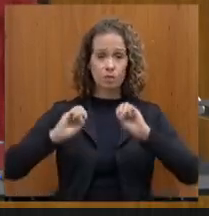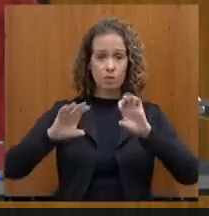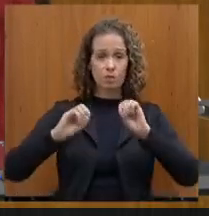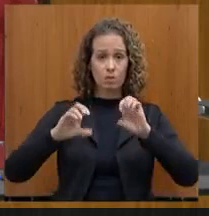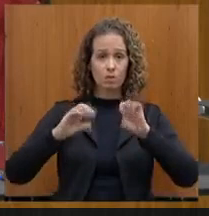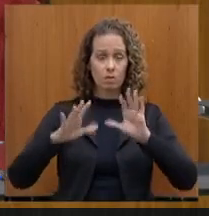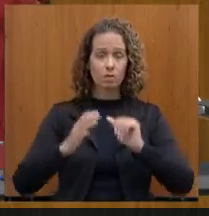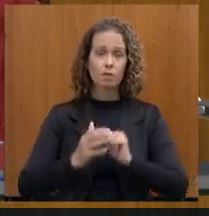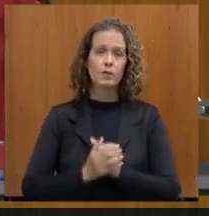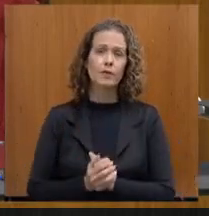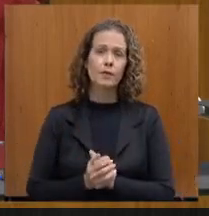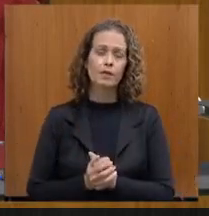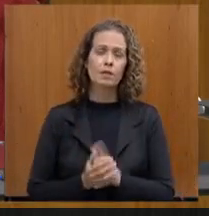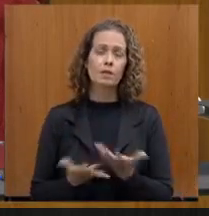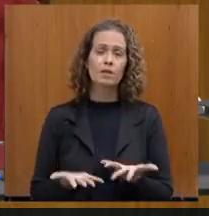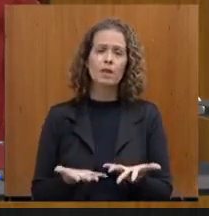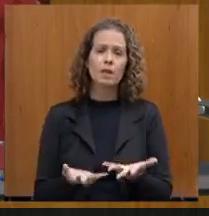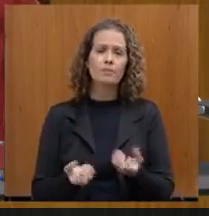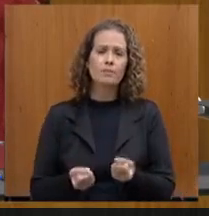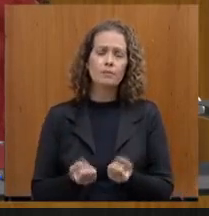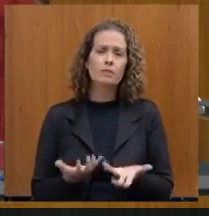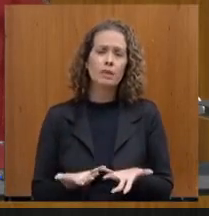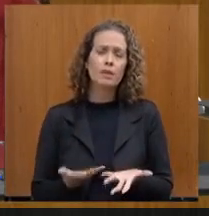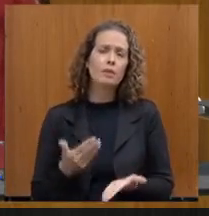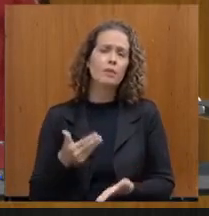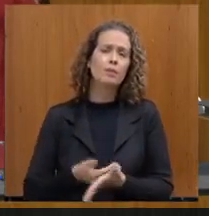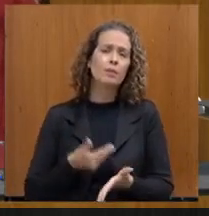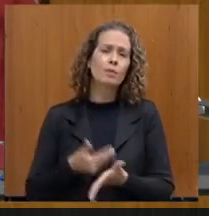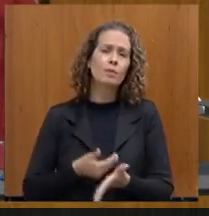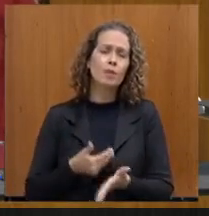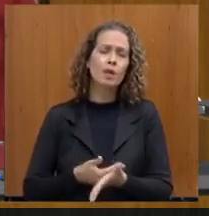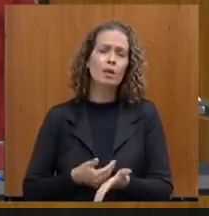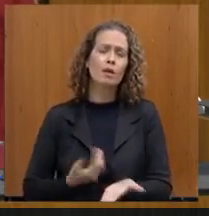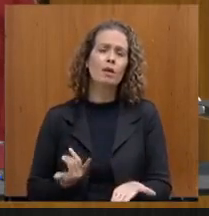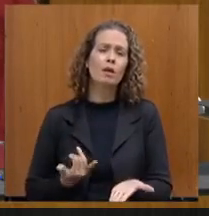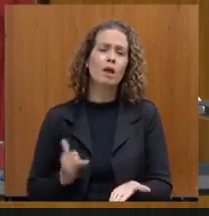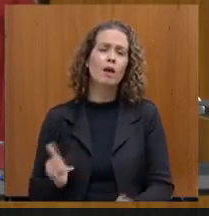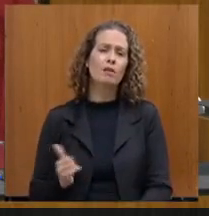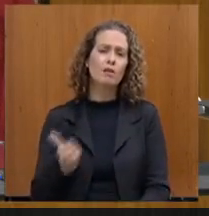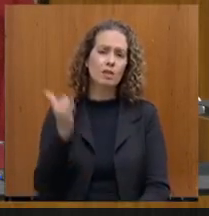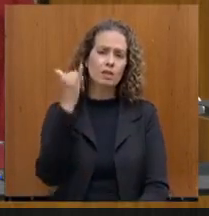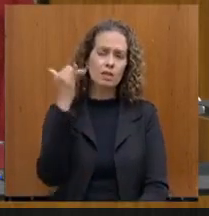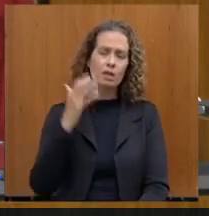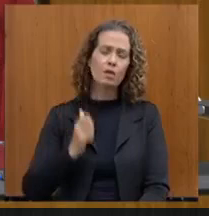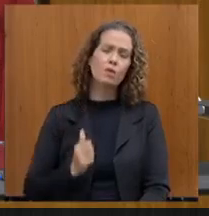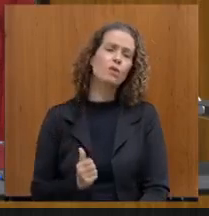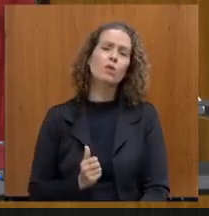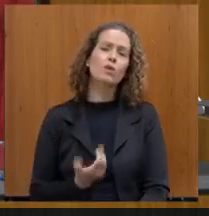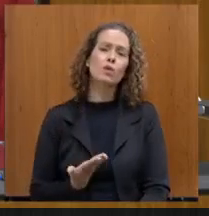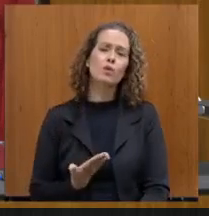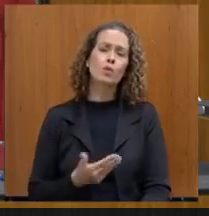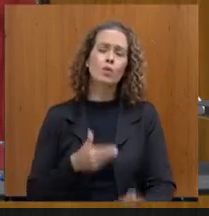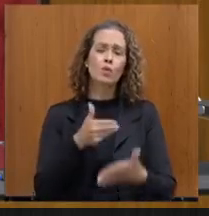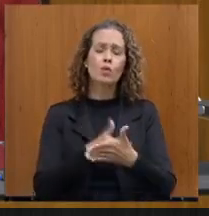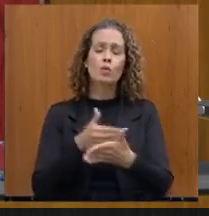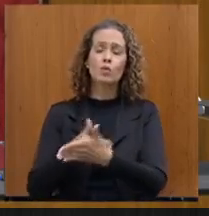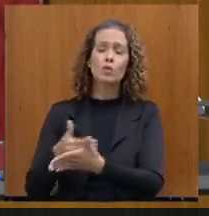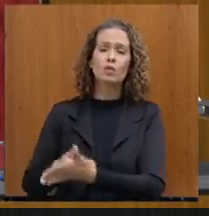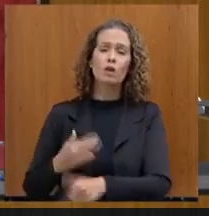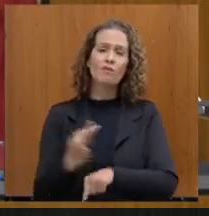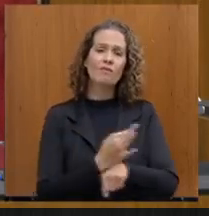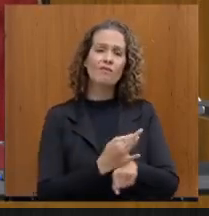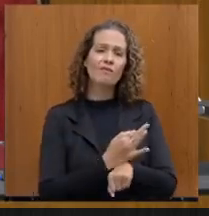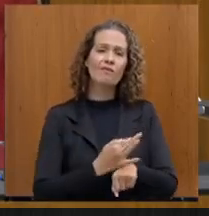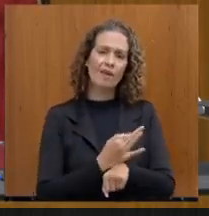amarga 35% de perda inflacionária, progressões, promoções, férias-prêmio congeladas, além de